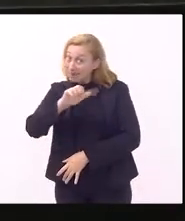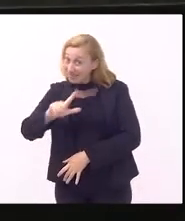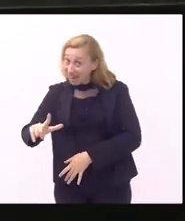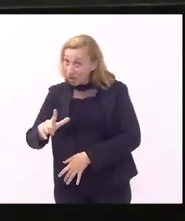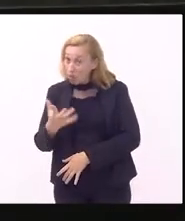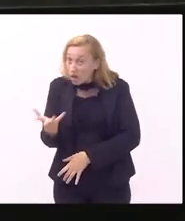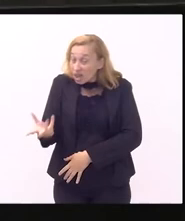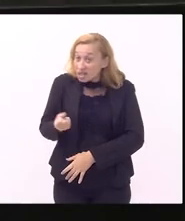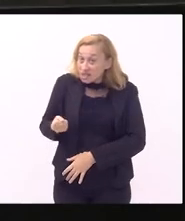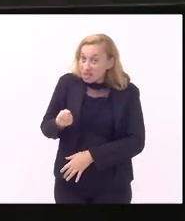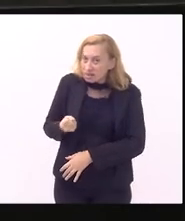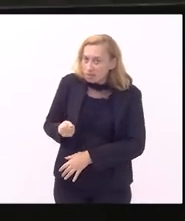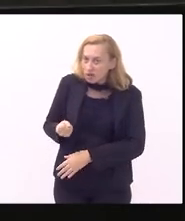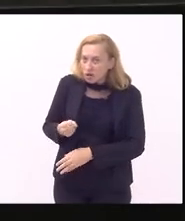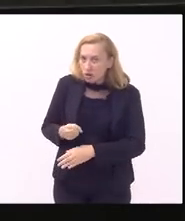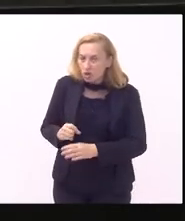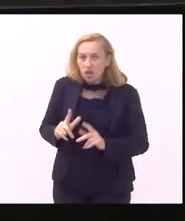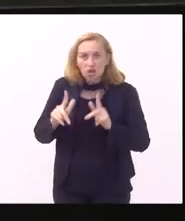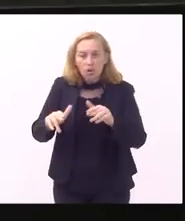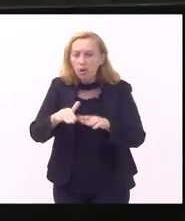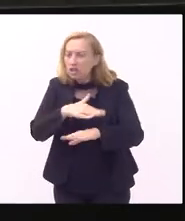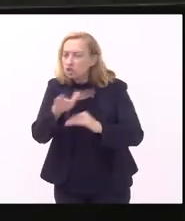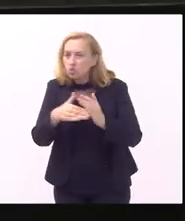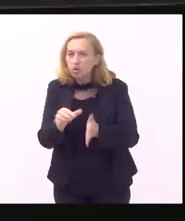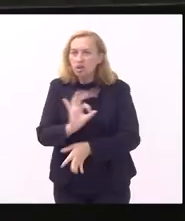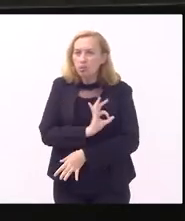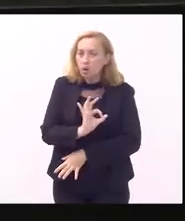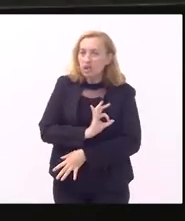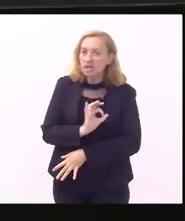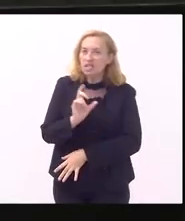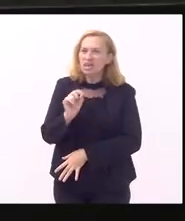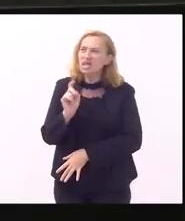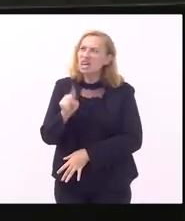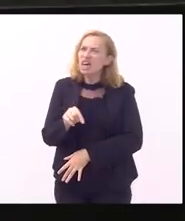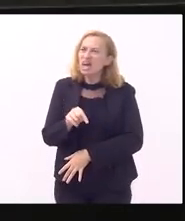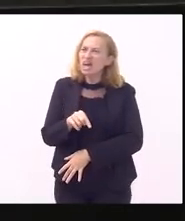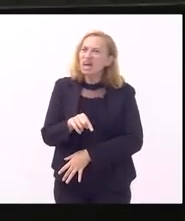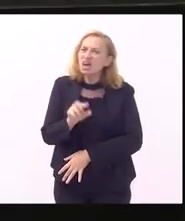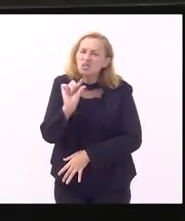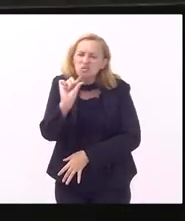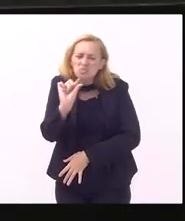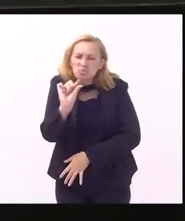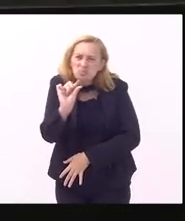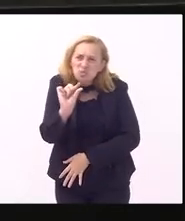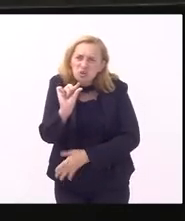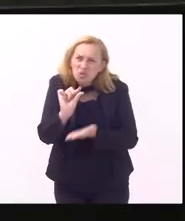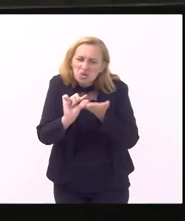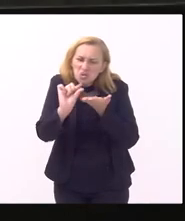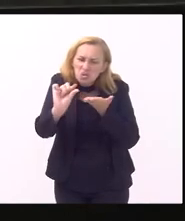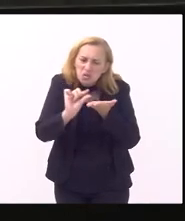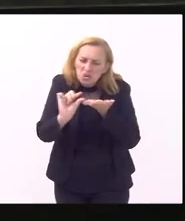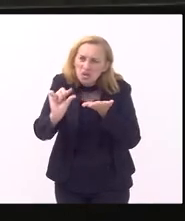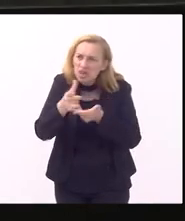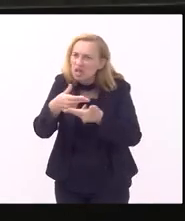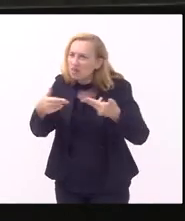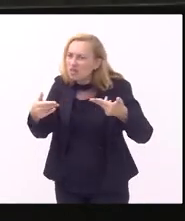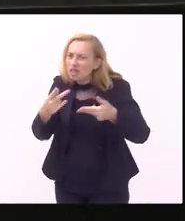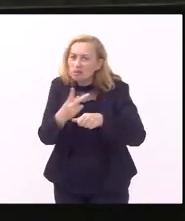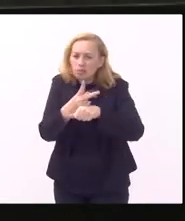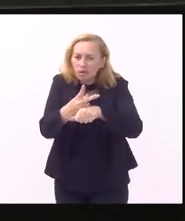recebia como todas as outras polícias que aquele vencimento pequenininho e um monte de gratificação